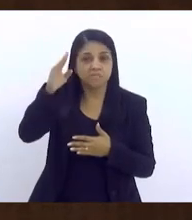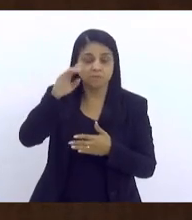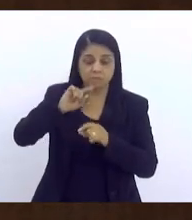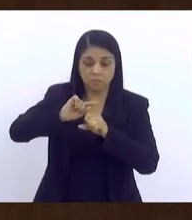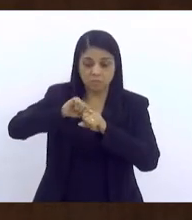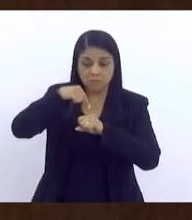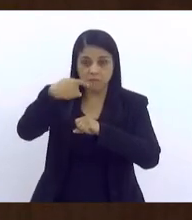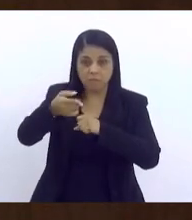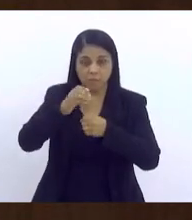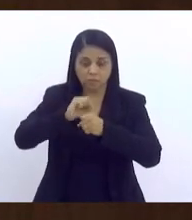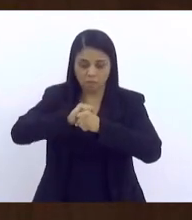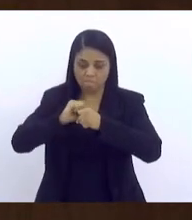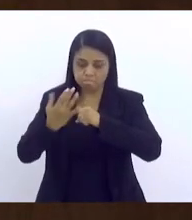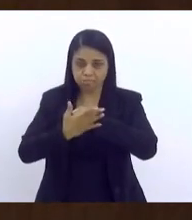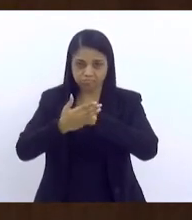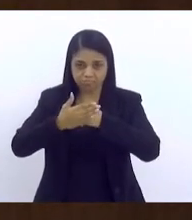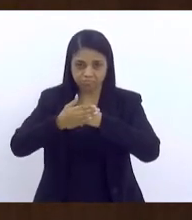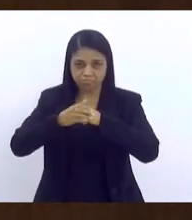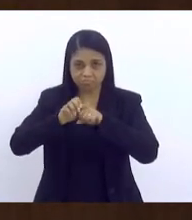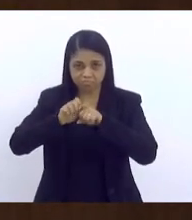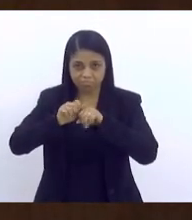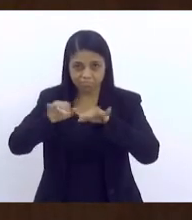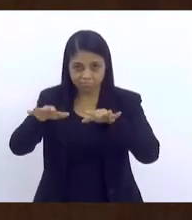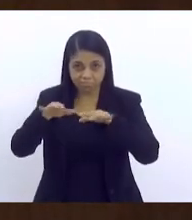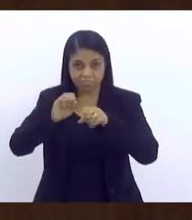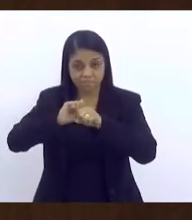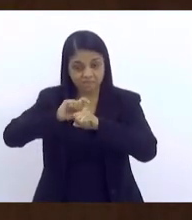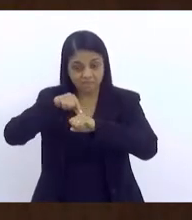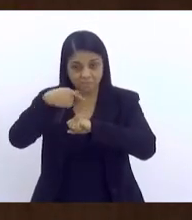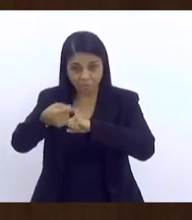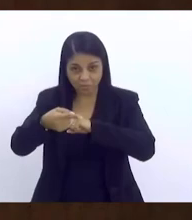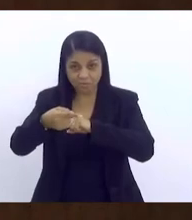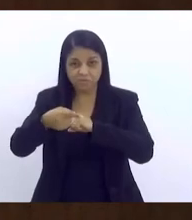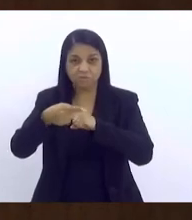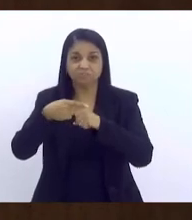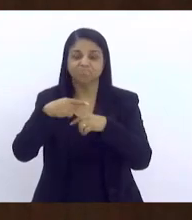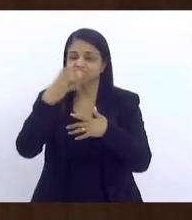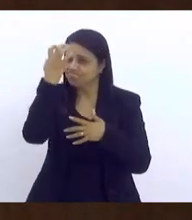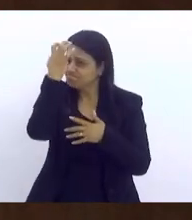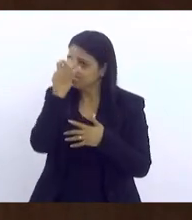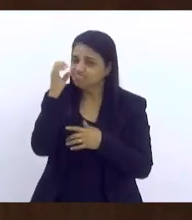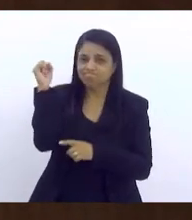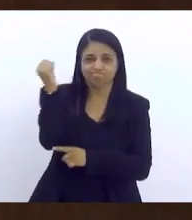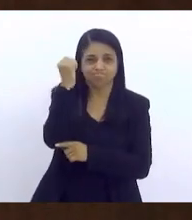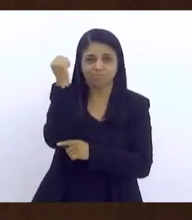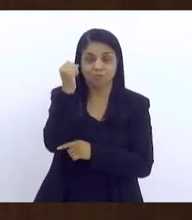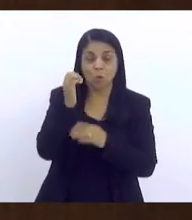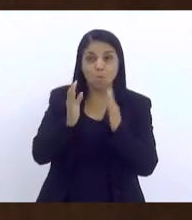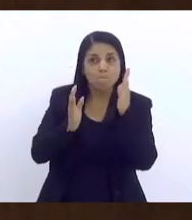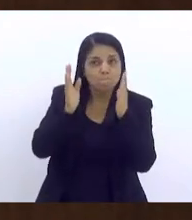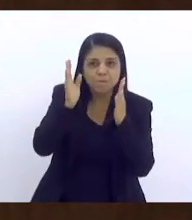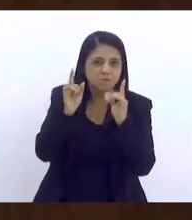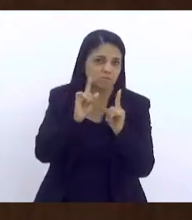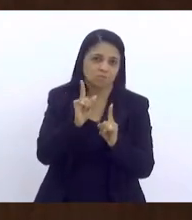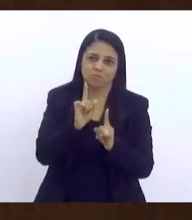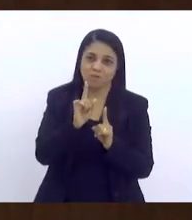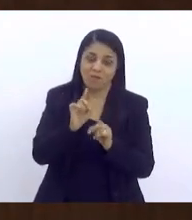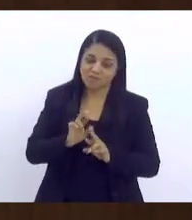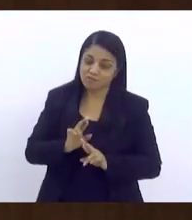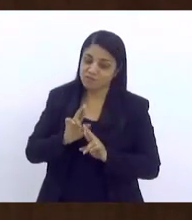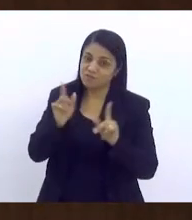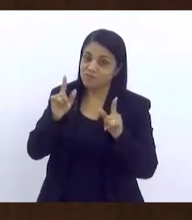agravou cada vez mais. Então, estamos tratando não só de um período, mas de um período de